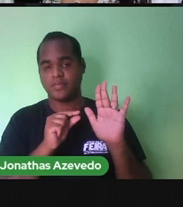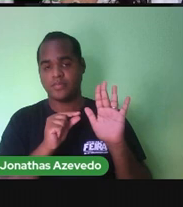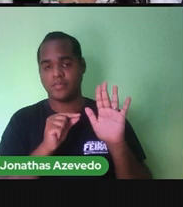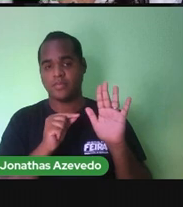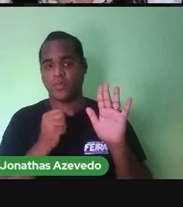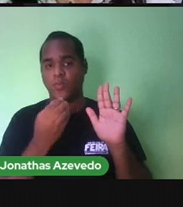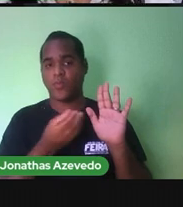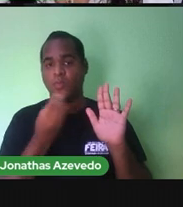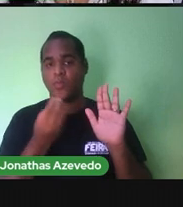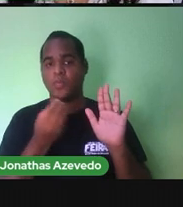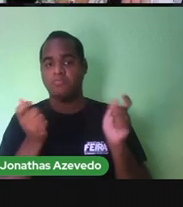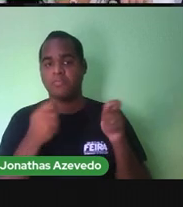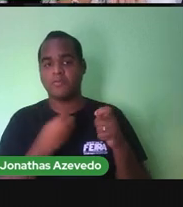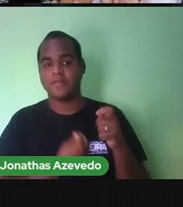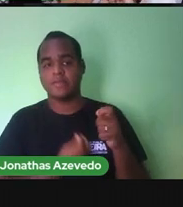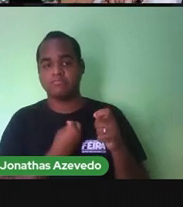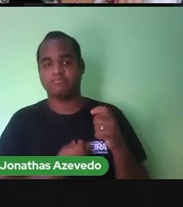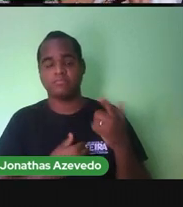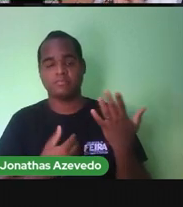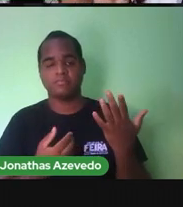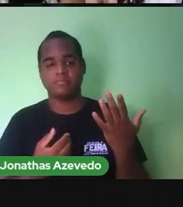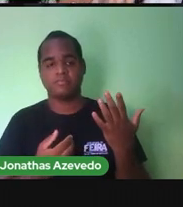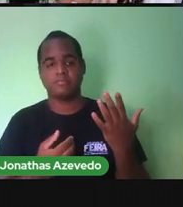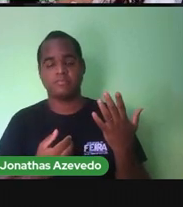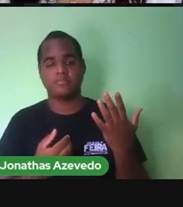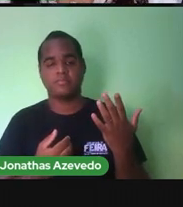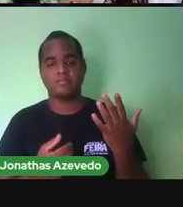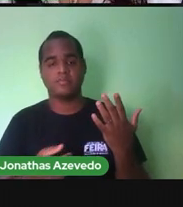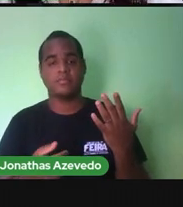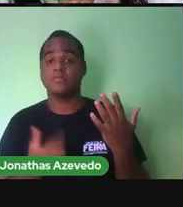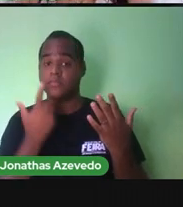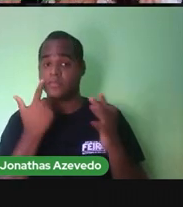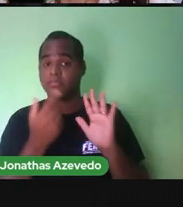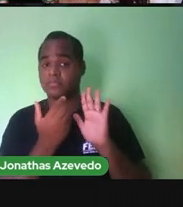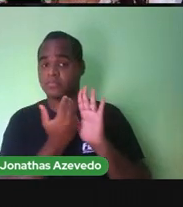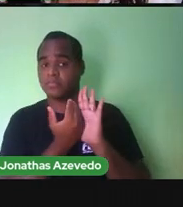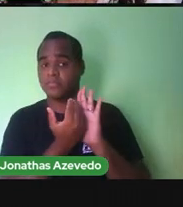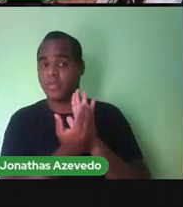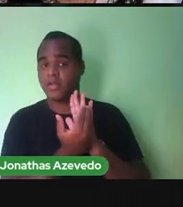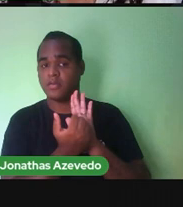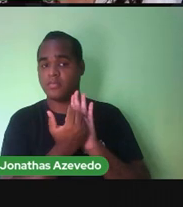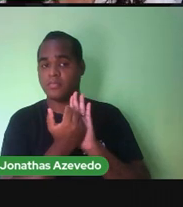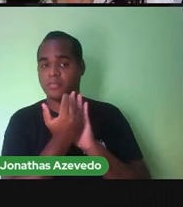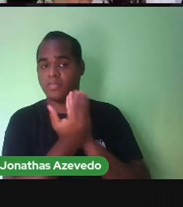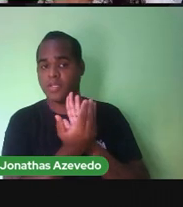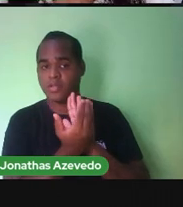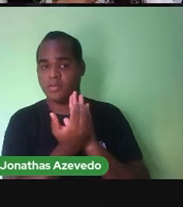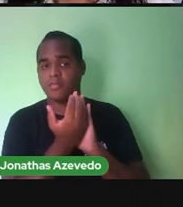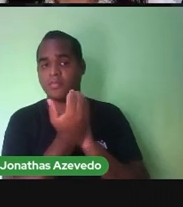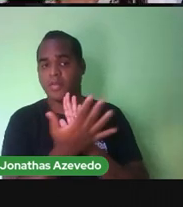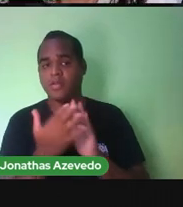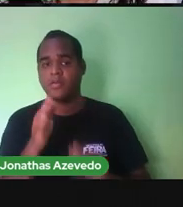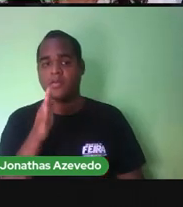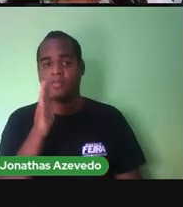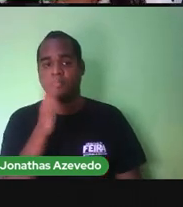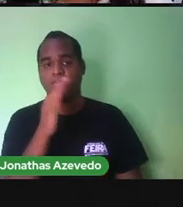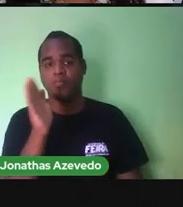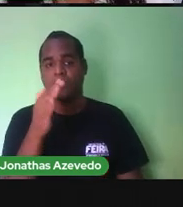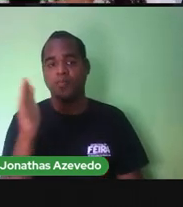poderei Viver Olha os espaços Deixa bem mais Organizado E deixa